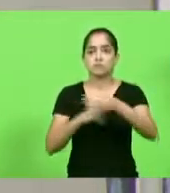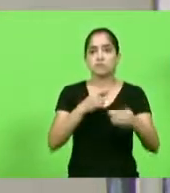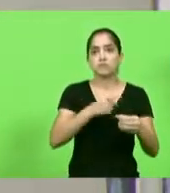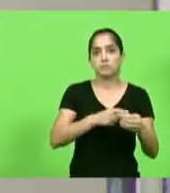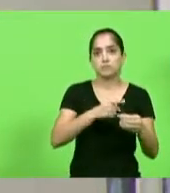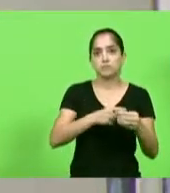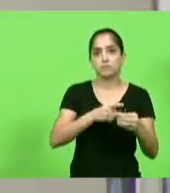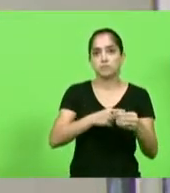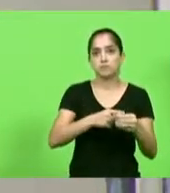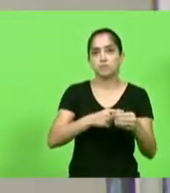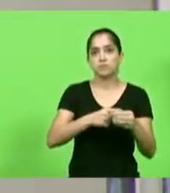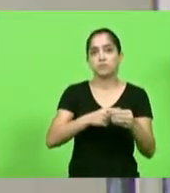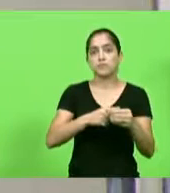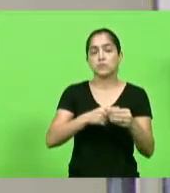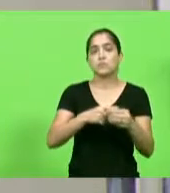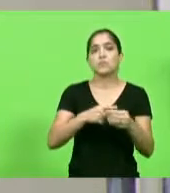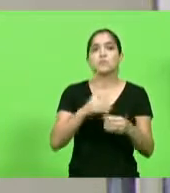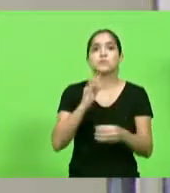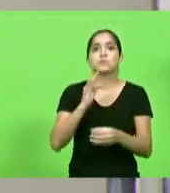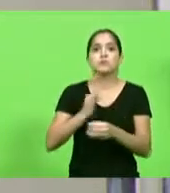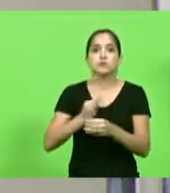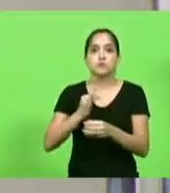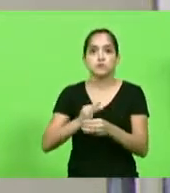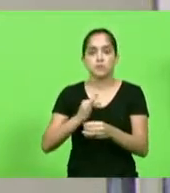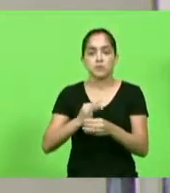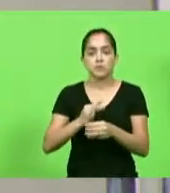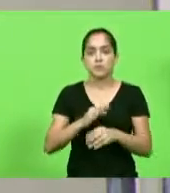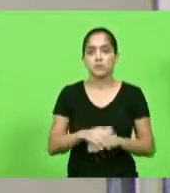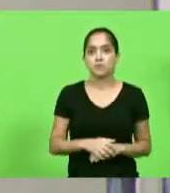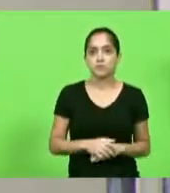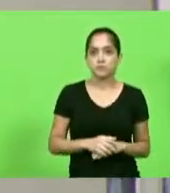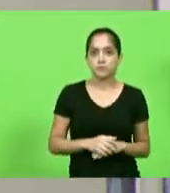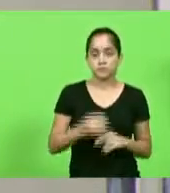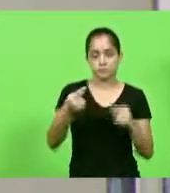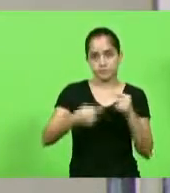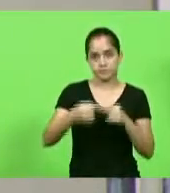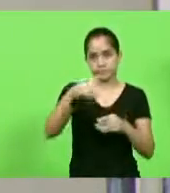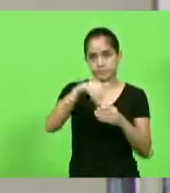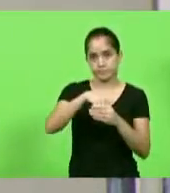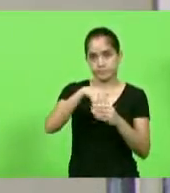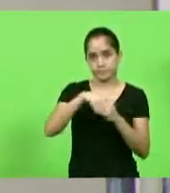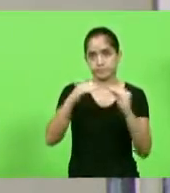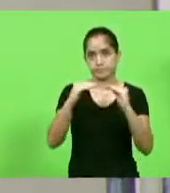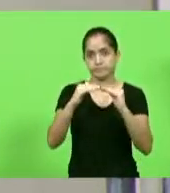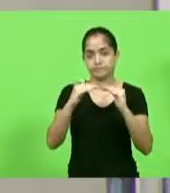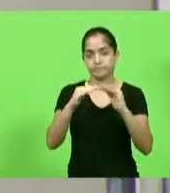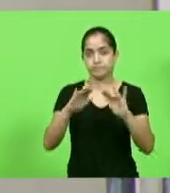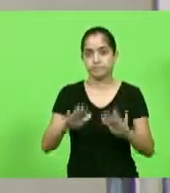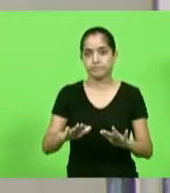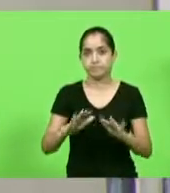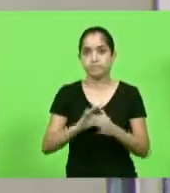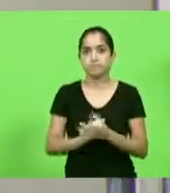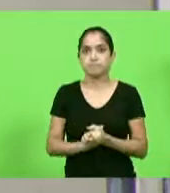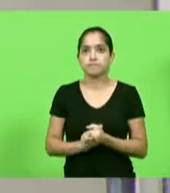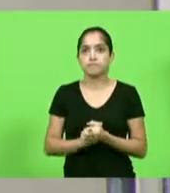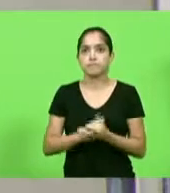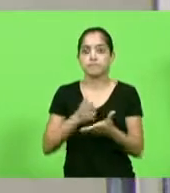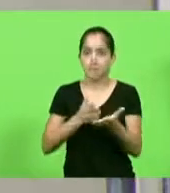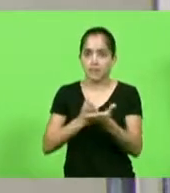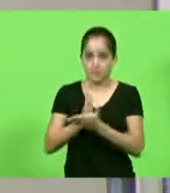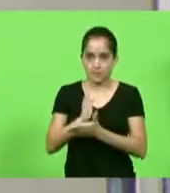municípios de Timbó e Dayal. Em discussão, não havendo quem queira discutir. Em votação, deputados que aprovam permanecem como se encontra.